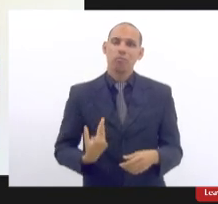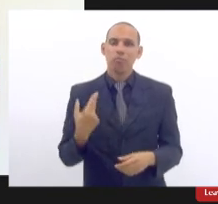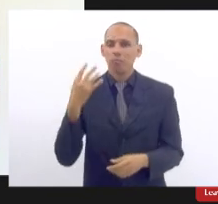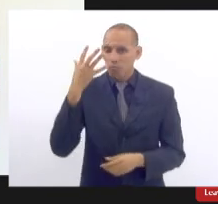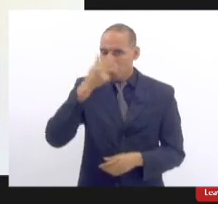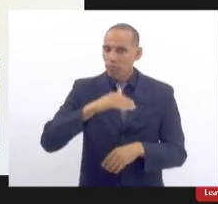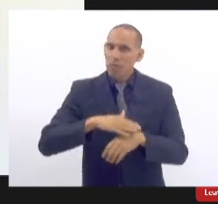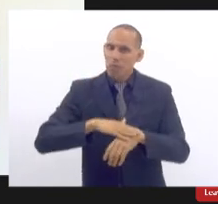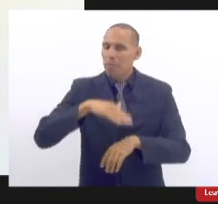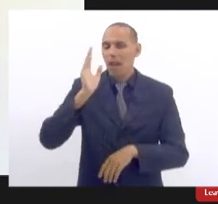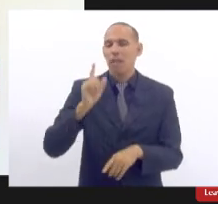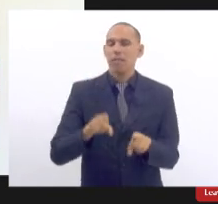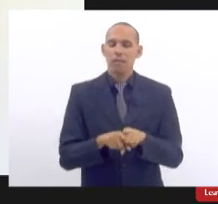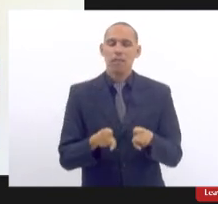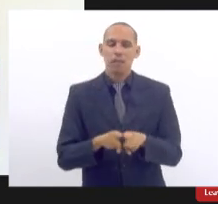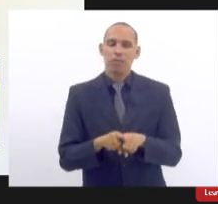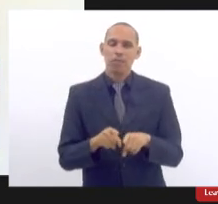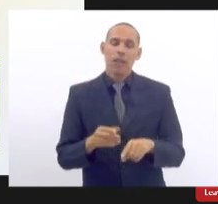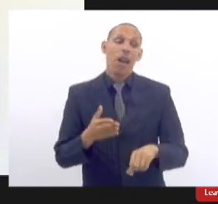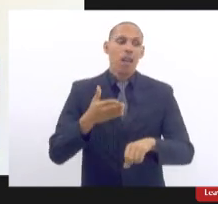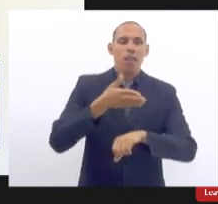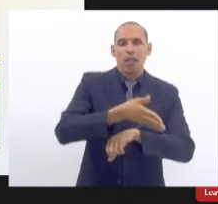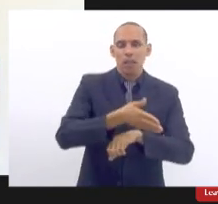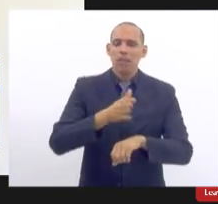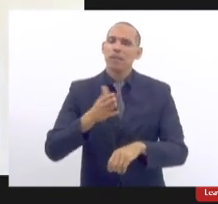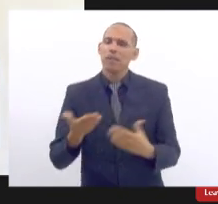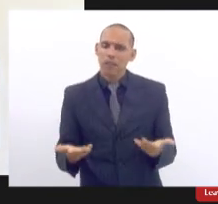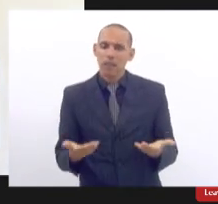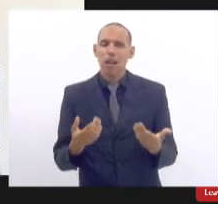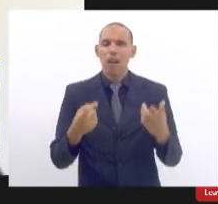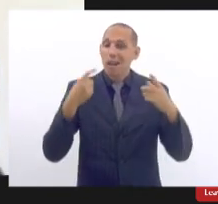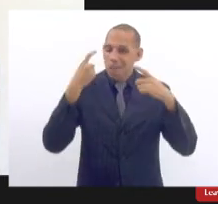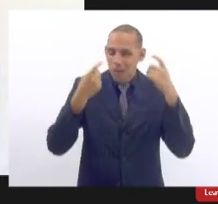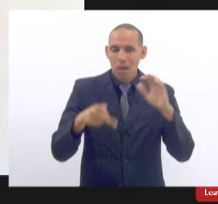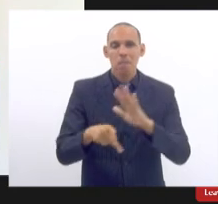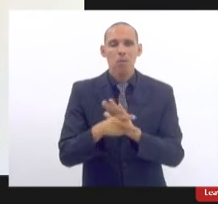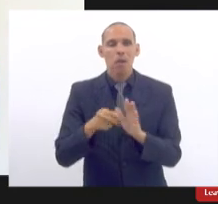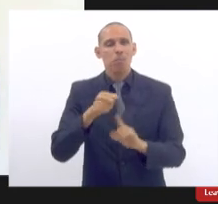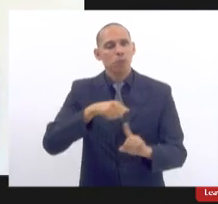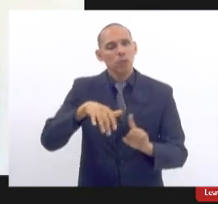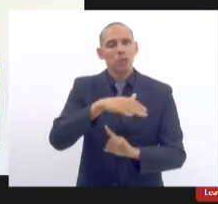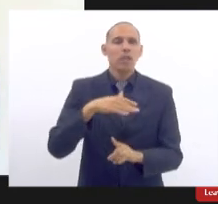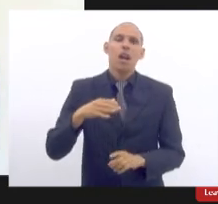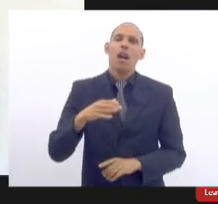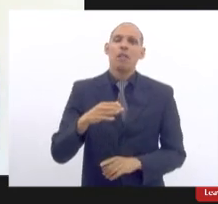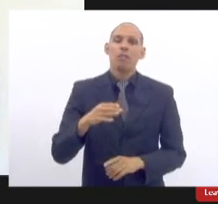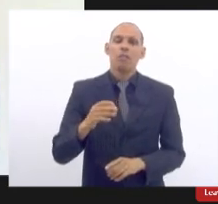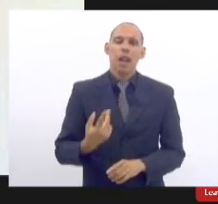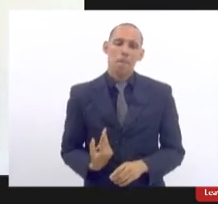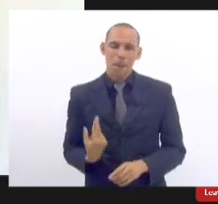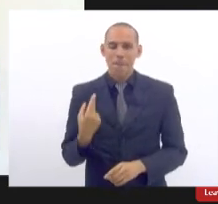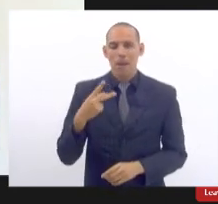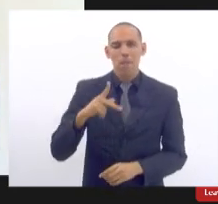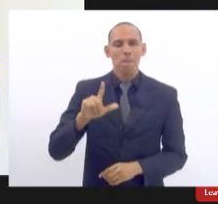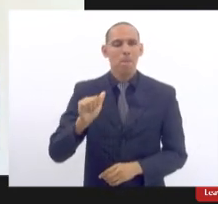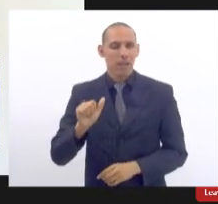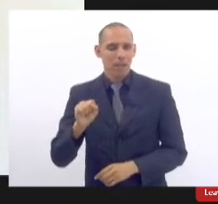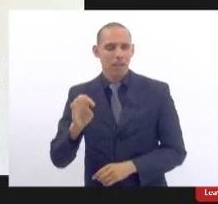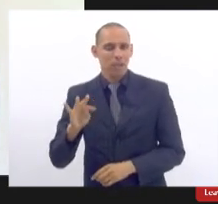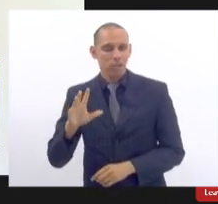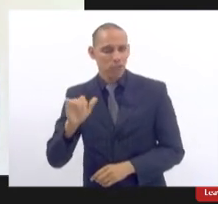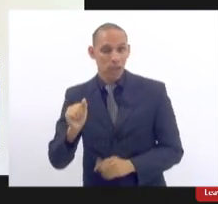é é é uma preocupação da sociedade de cirurgia plástica de estabelecer junto com os